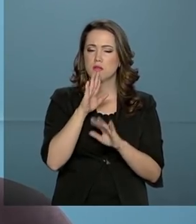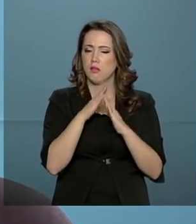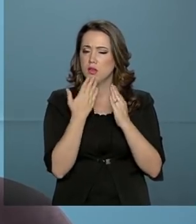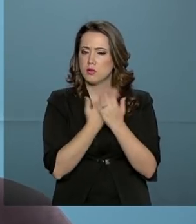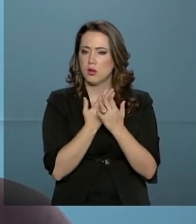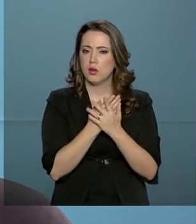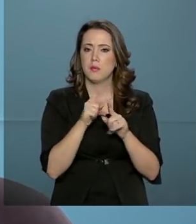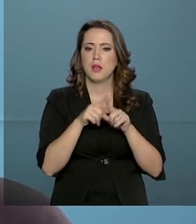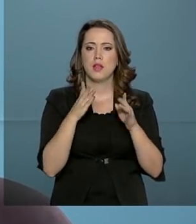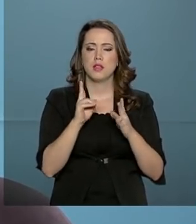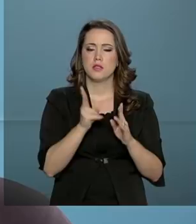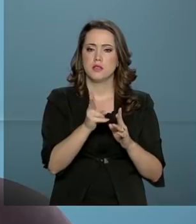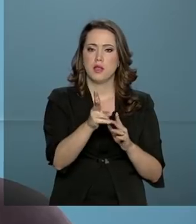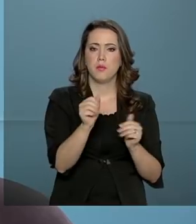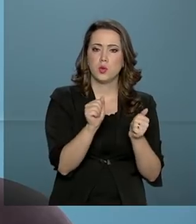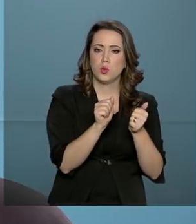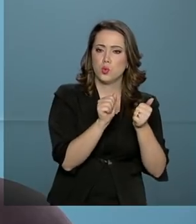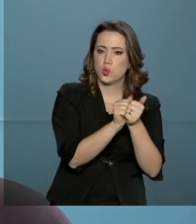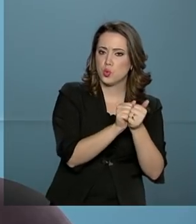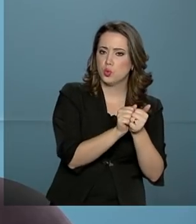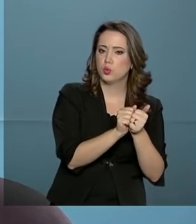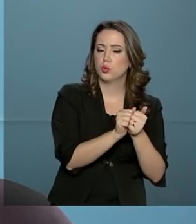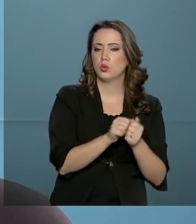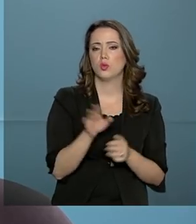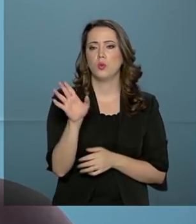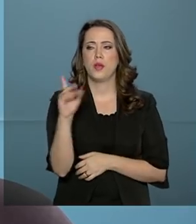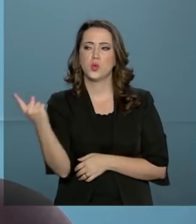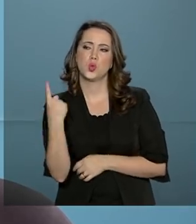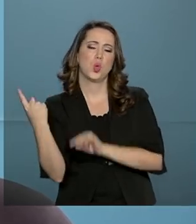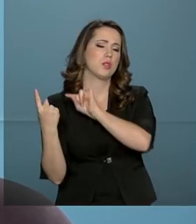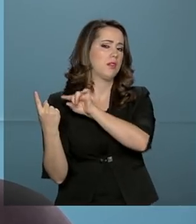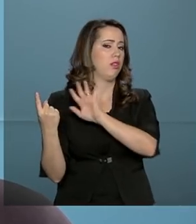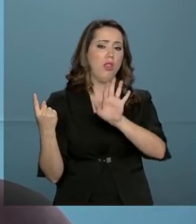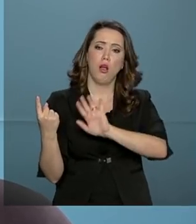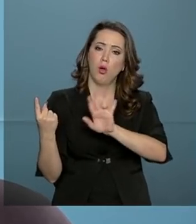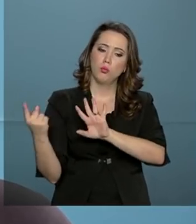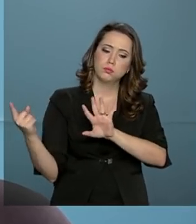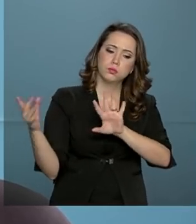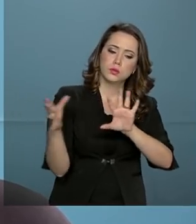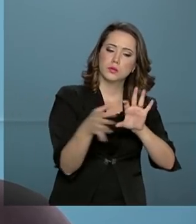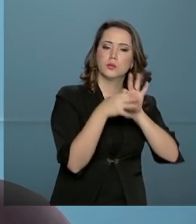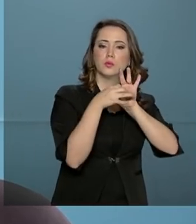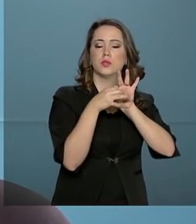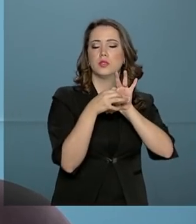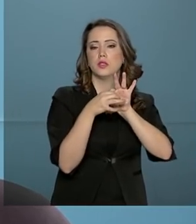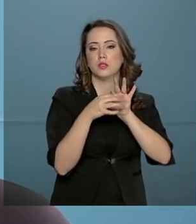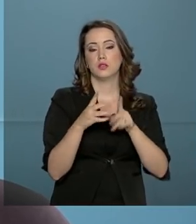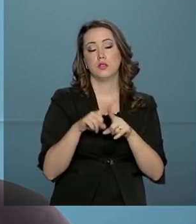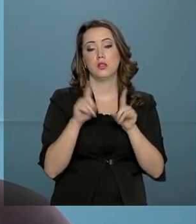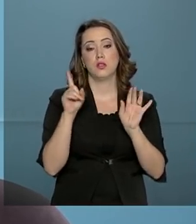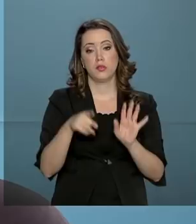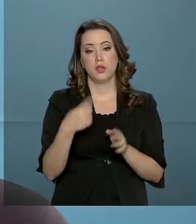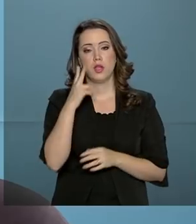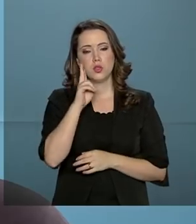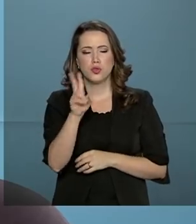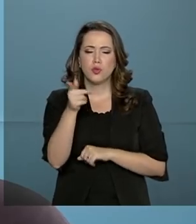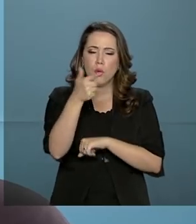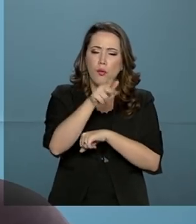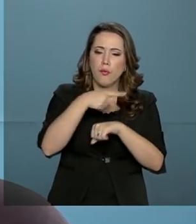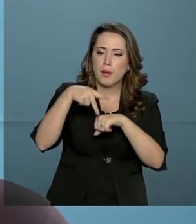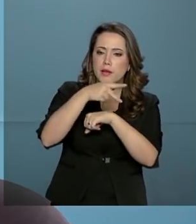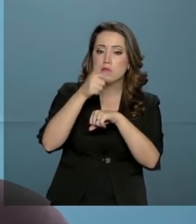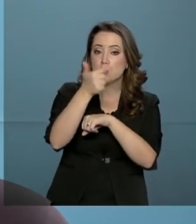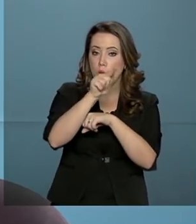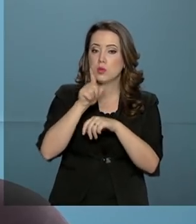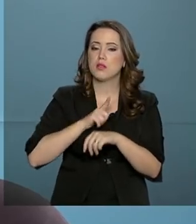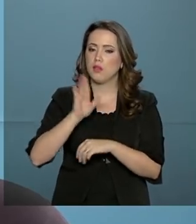acompanhadas. Não é nada solto. Nos países em que já tem o ensino domiciliar, o modelo que já acontece lá, nós estamos